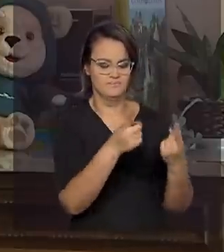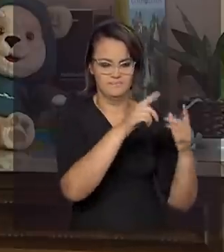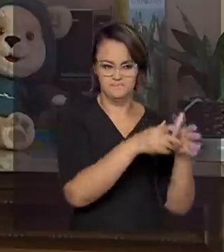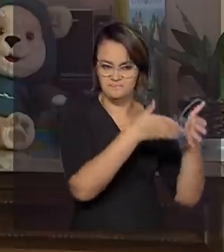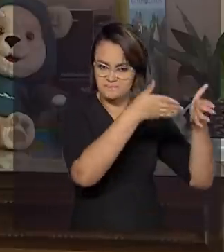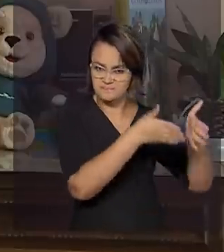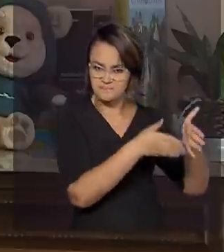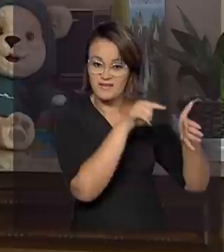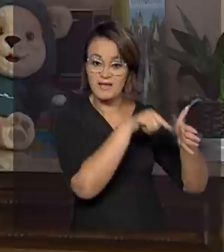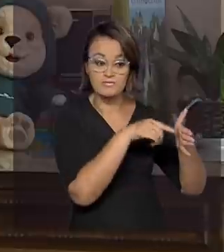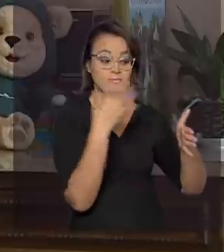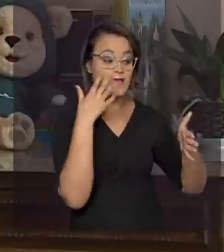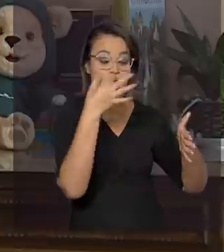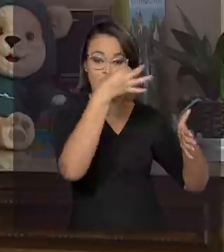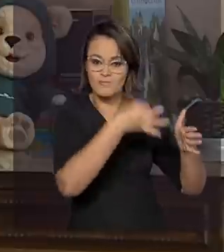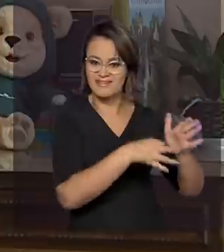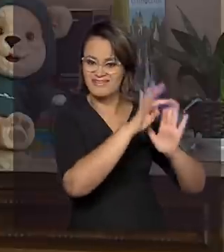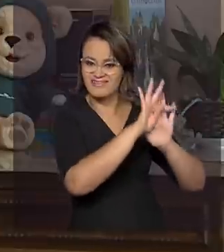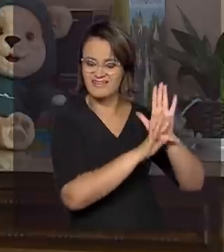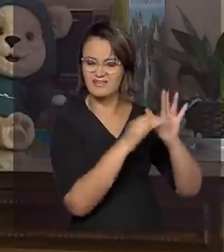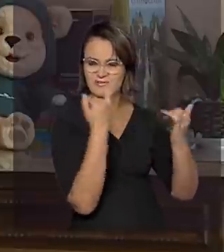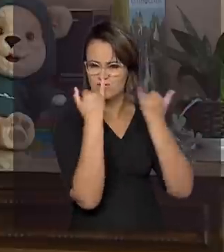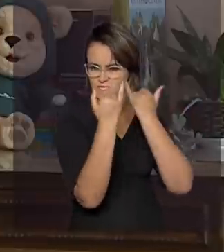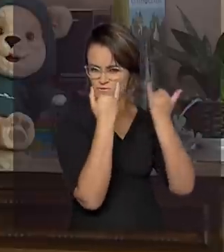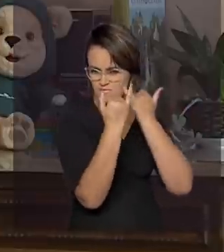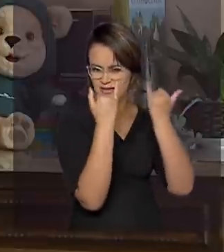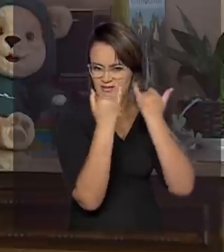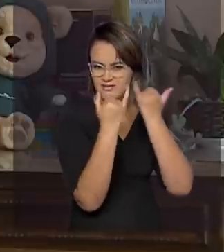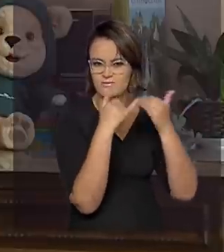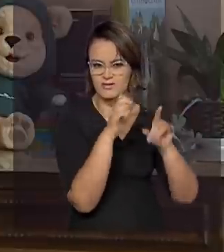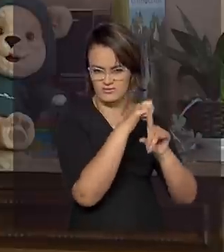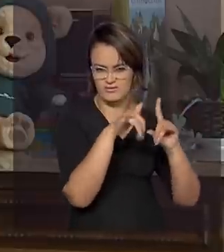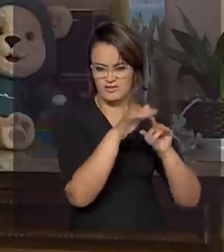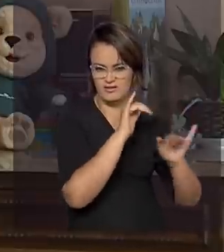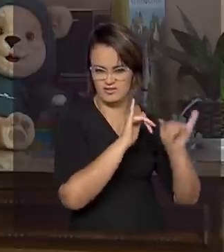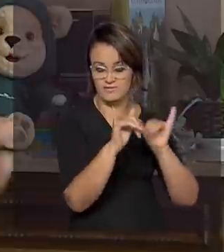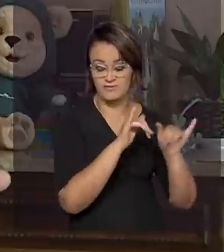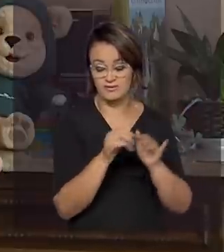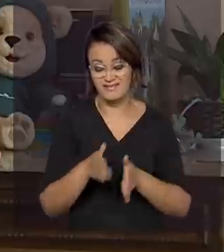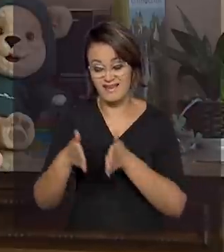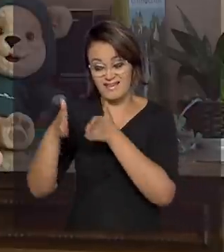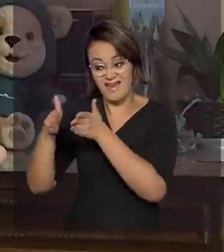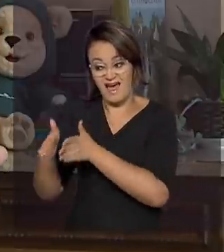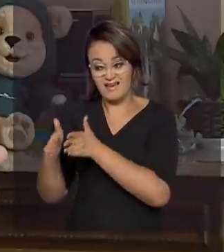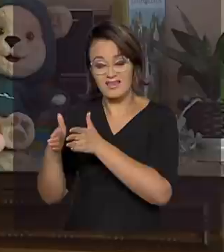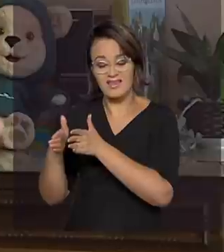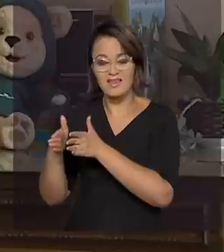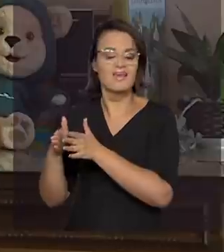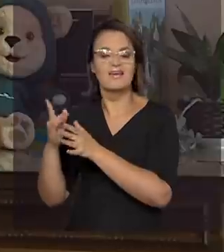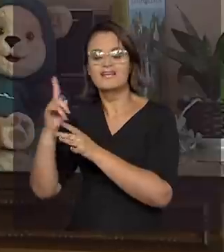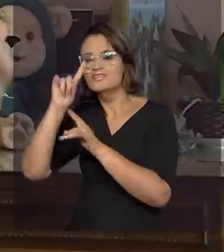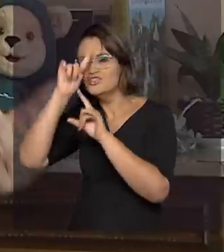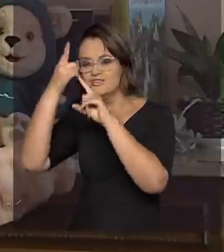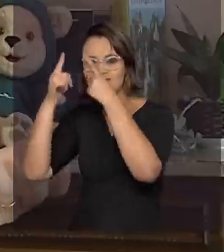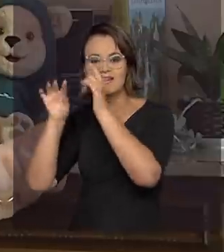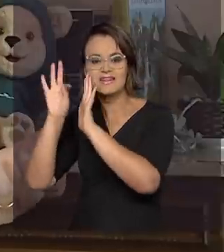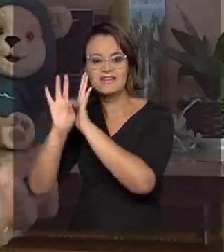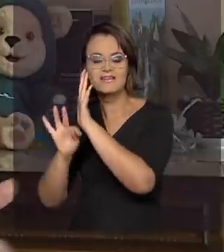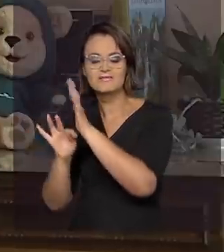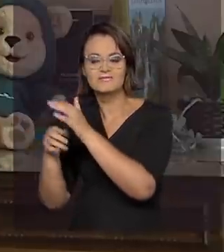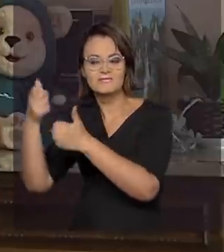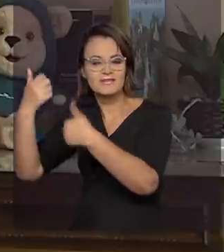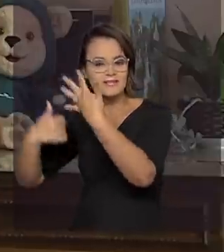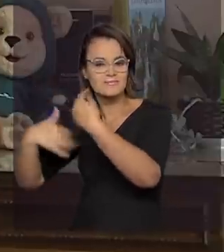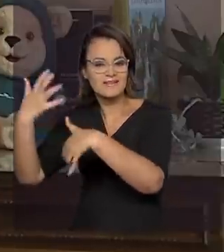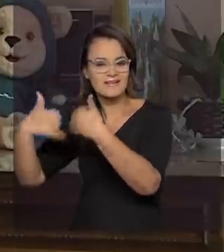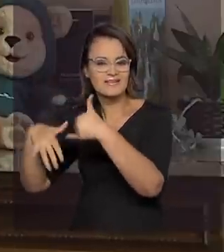você precisa compreender textos informativos requeridos pela sociedade e as obras ficcionais, os textos narrativos,